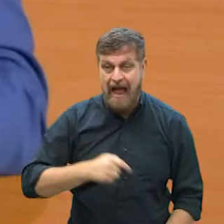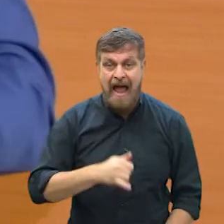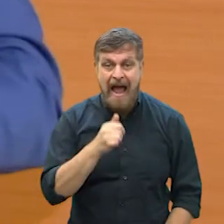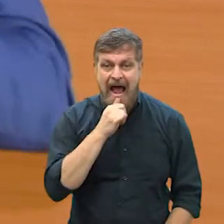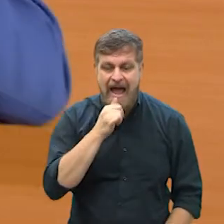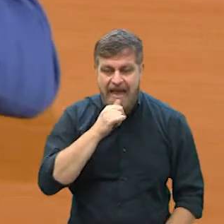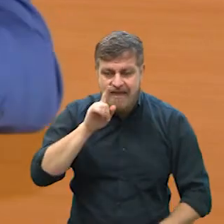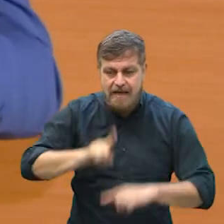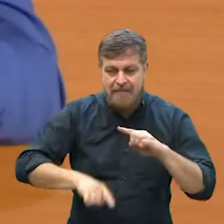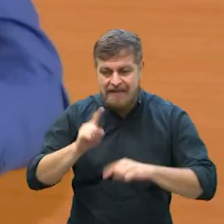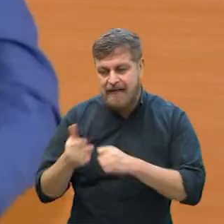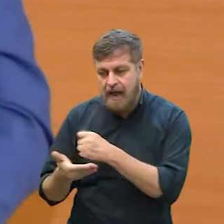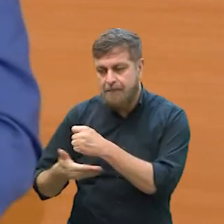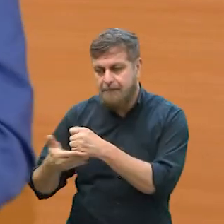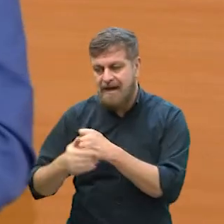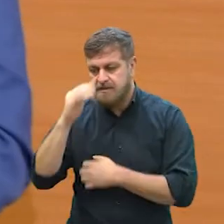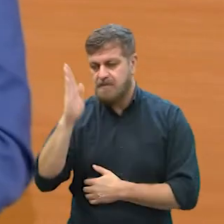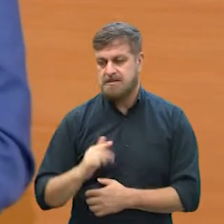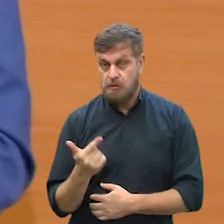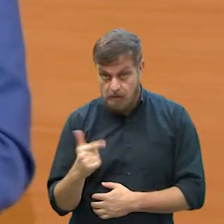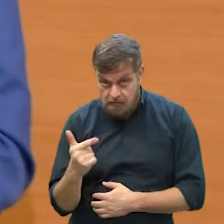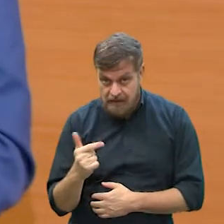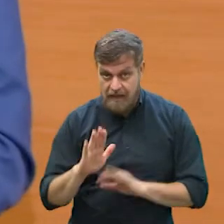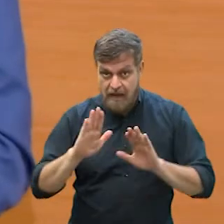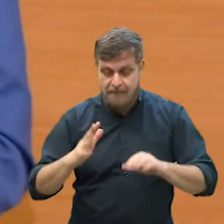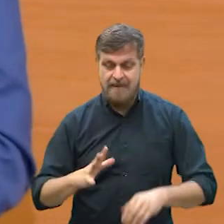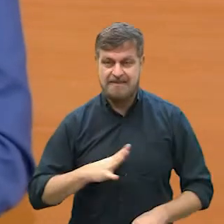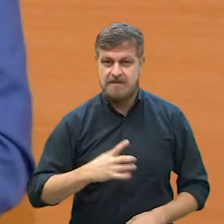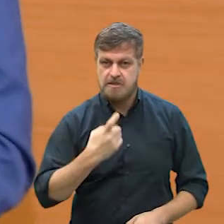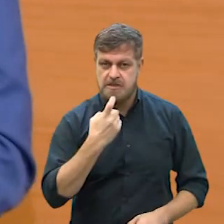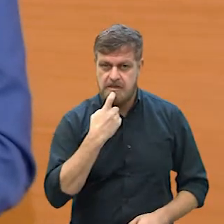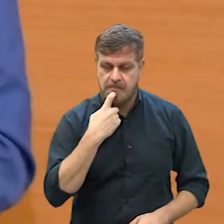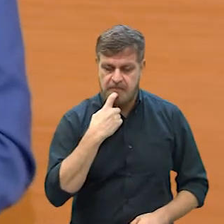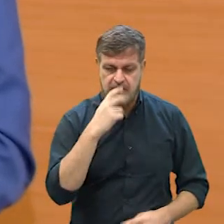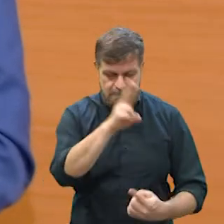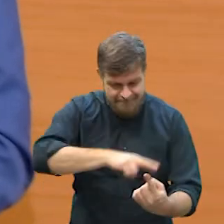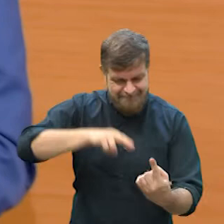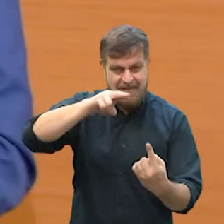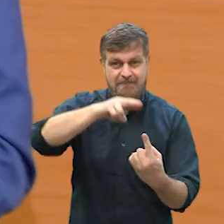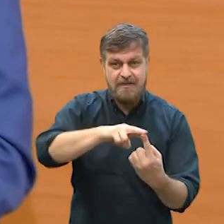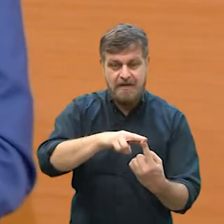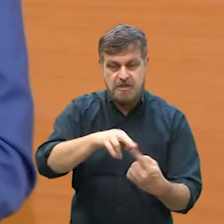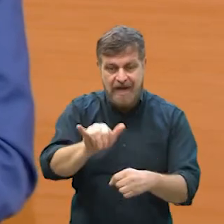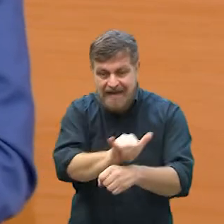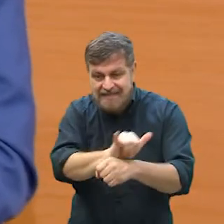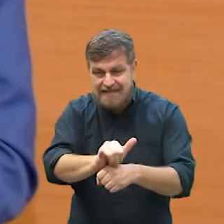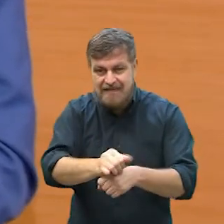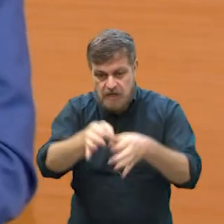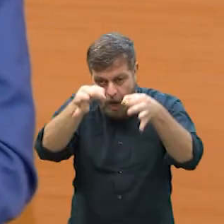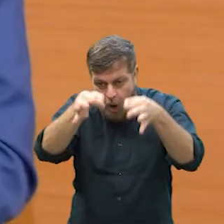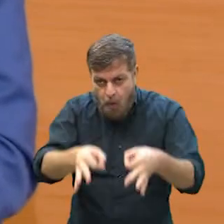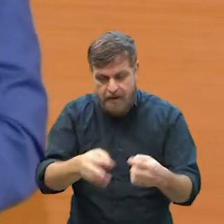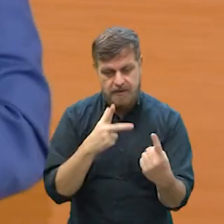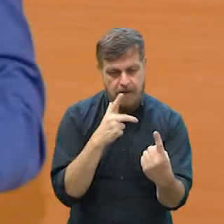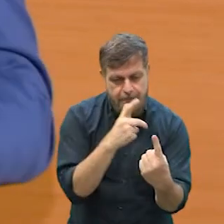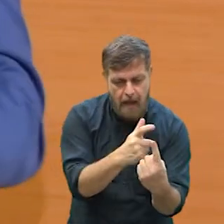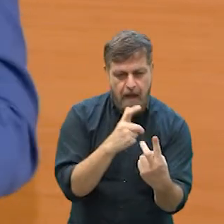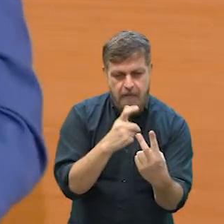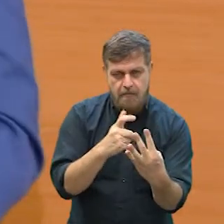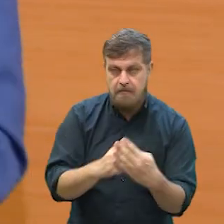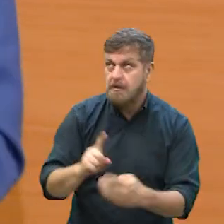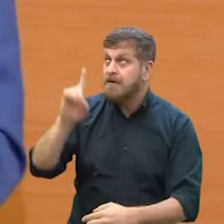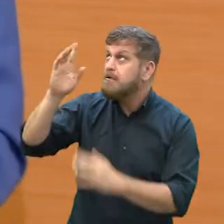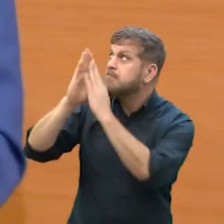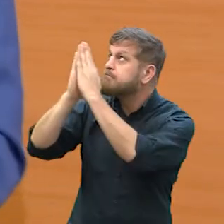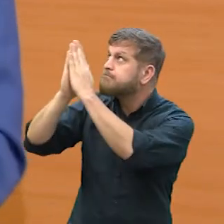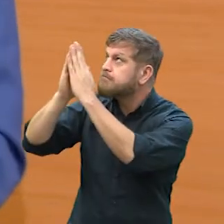produtor da matéria-prima para a realização da vacina, mas Campinas realmente está dando exemplo de como vacinar, como agendar, e